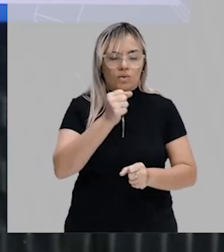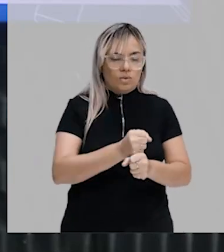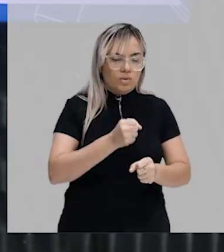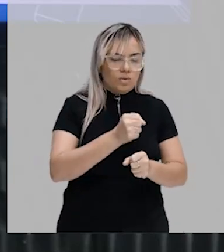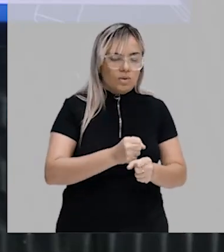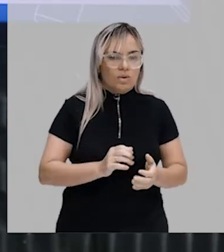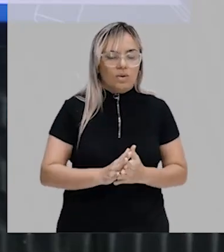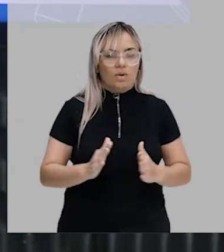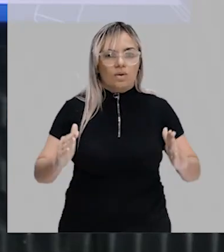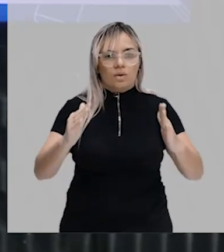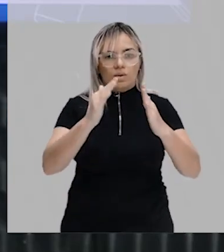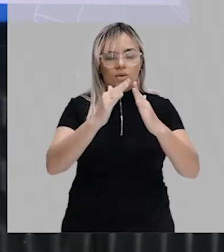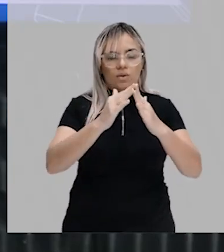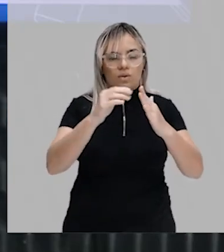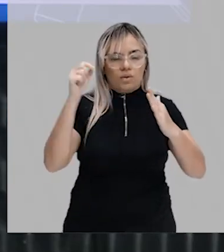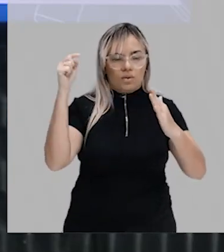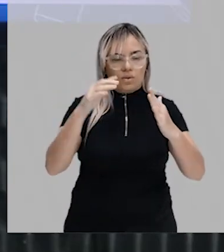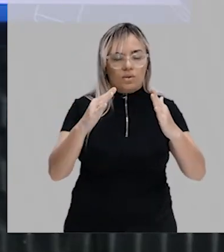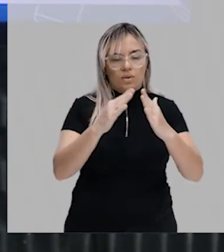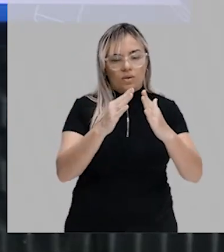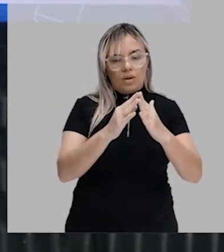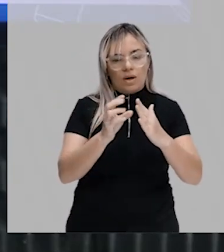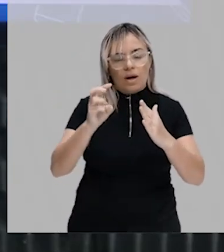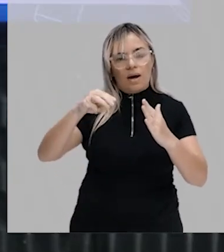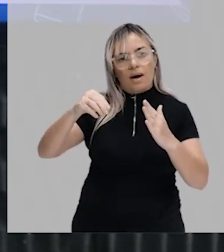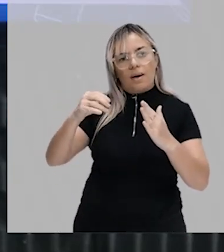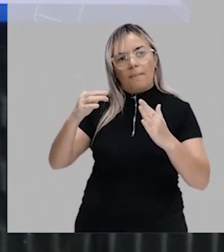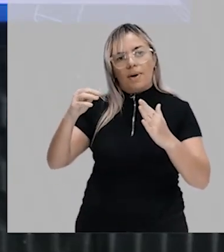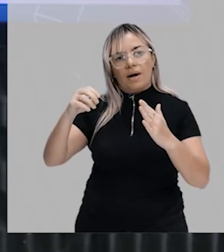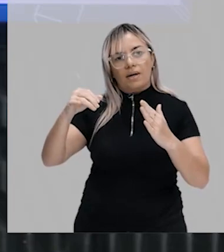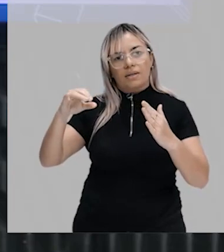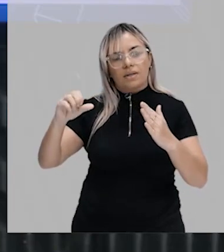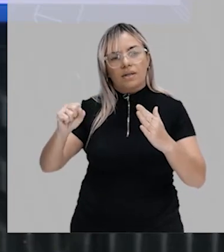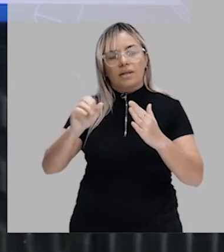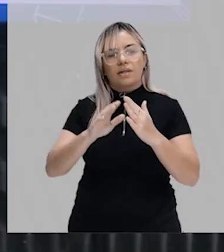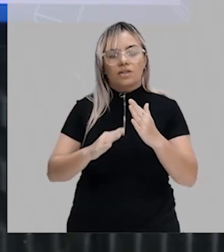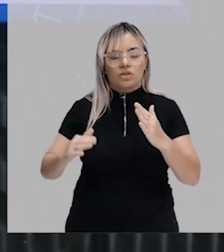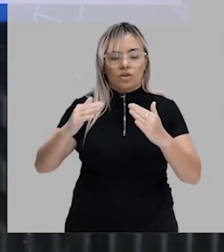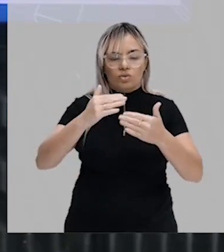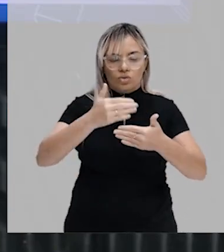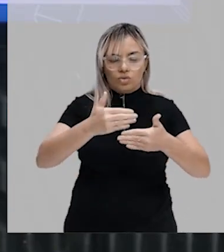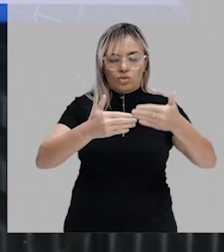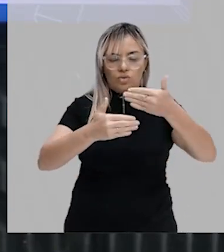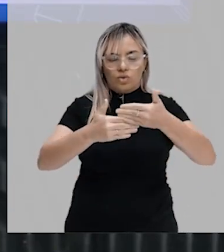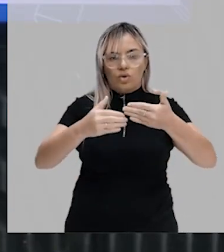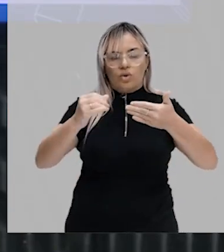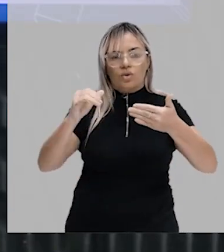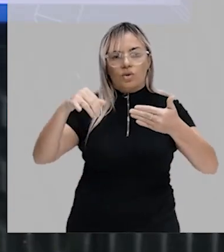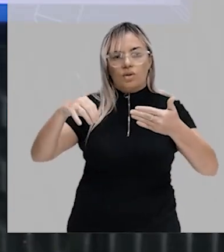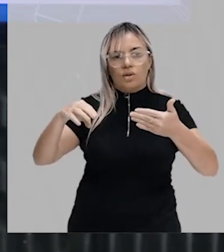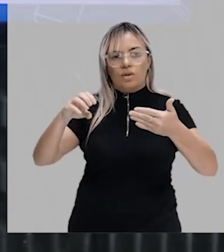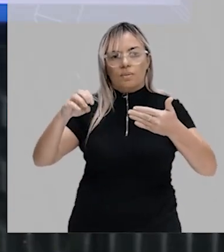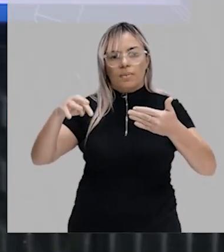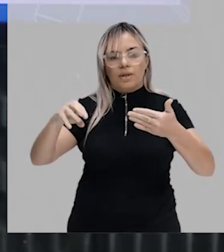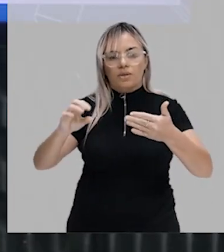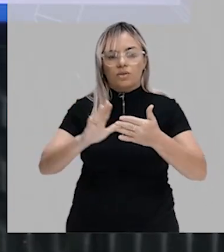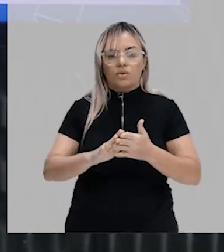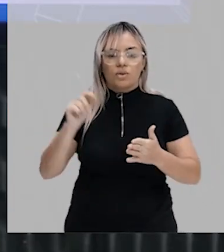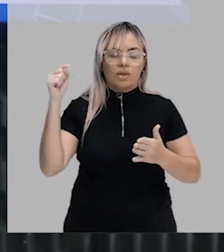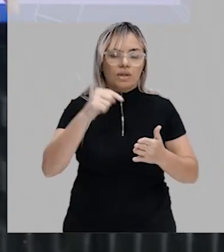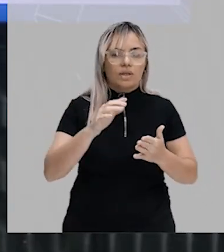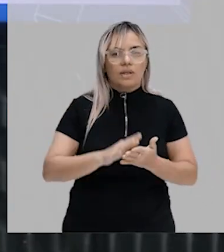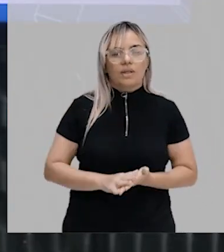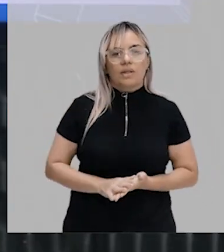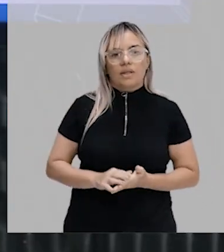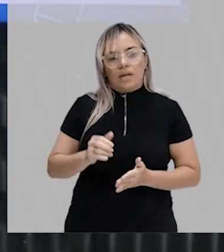o que seria a matéria-prima? Seria os tijolos, o cimento. O que seria a energia? Seria a energia da força do trabalho de quem está